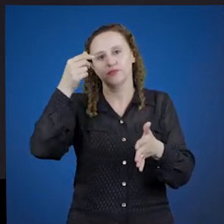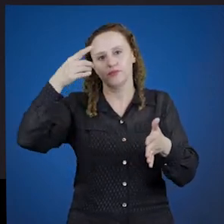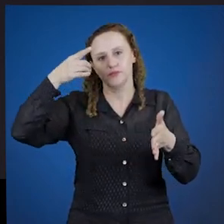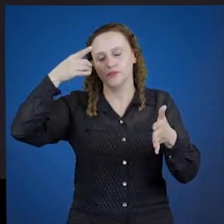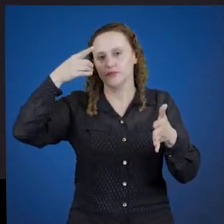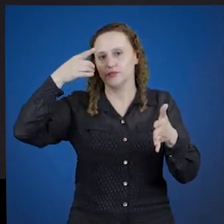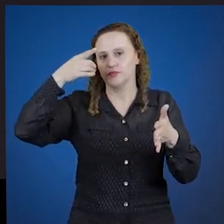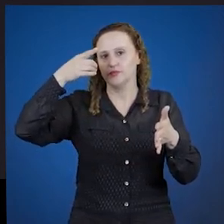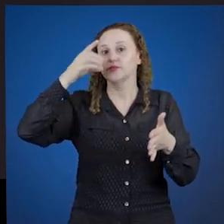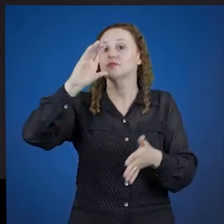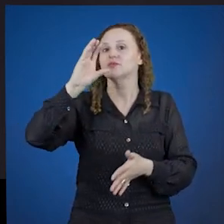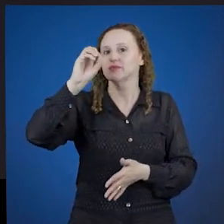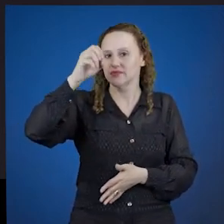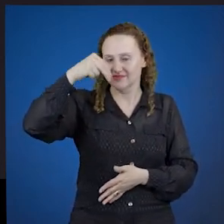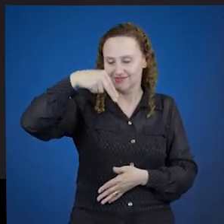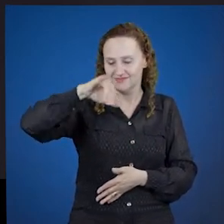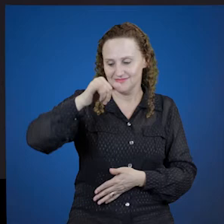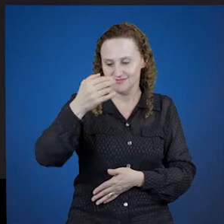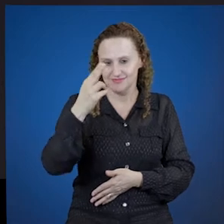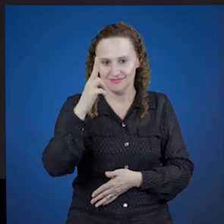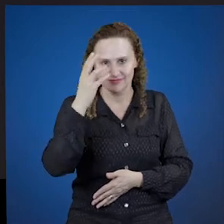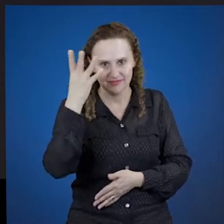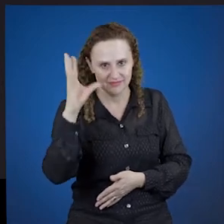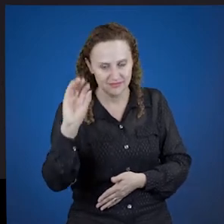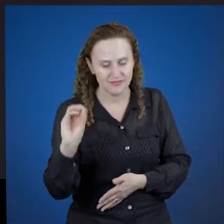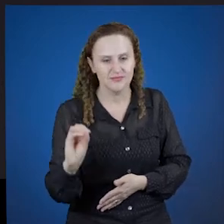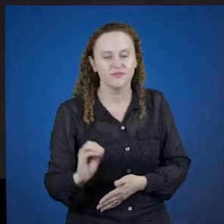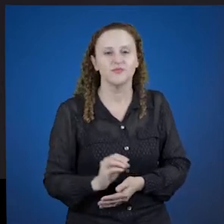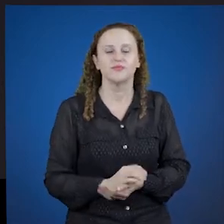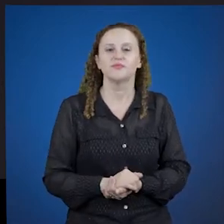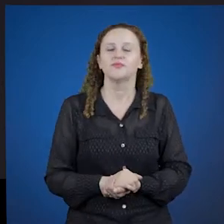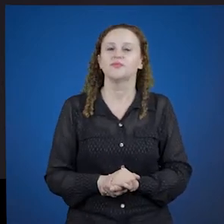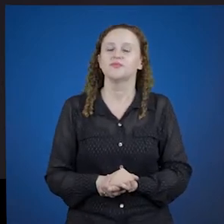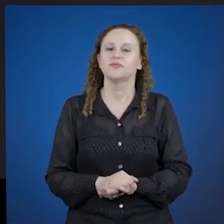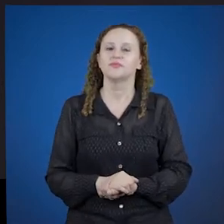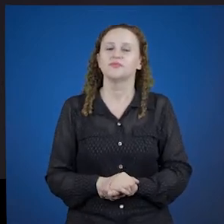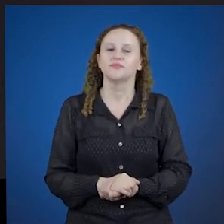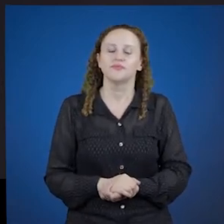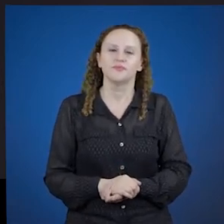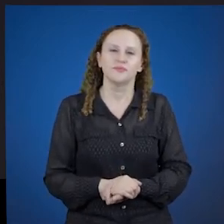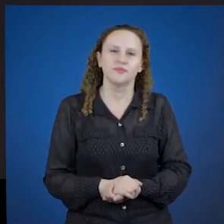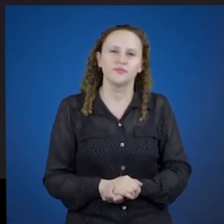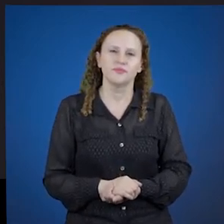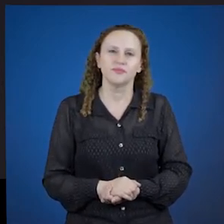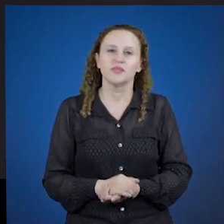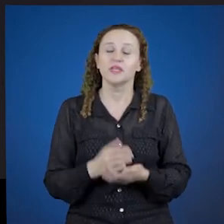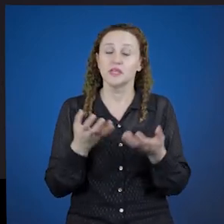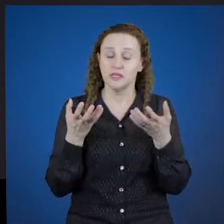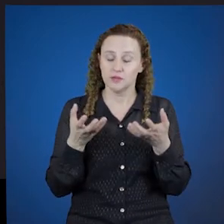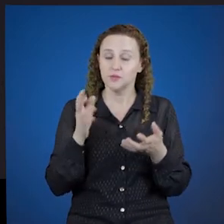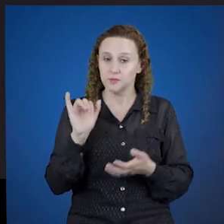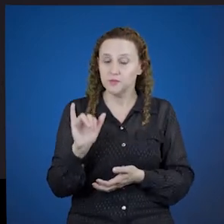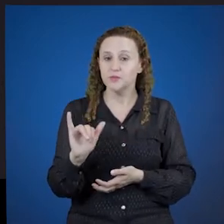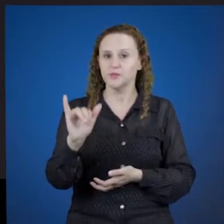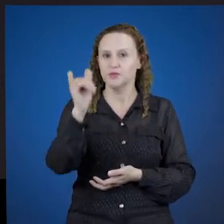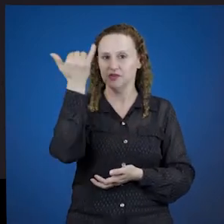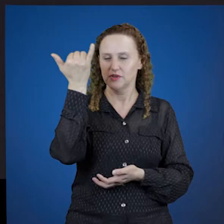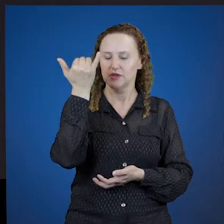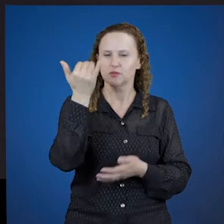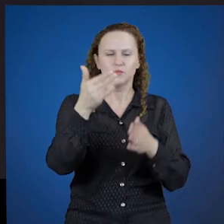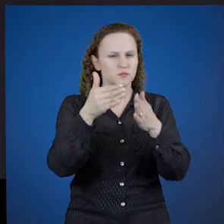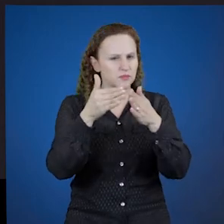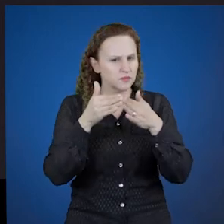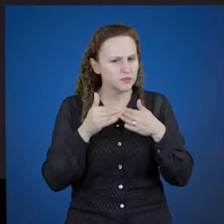declinação, na primeira conjugação. Aproveito aqui a minha falha para pedir para vocês,